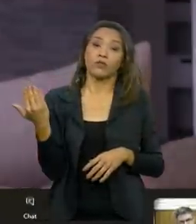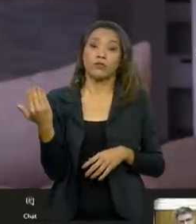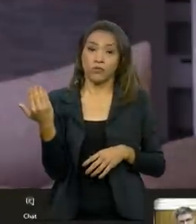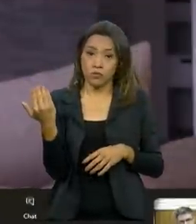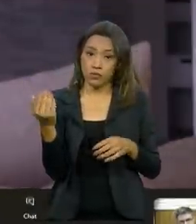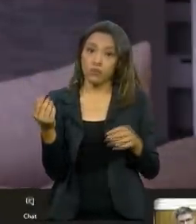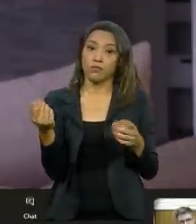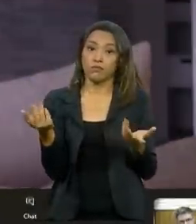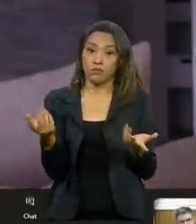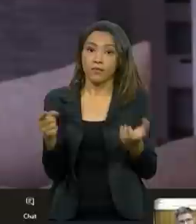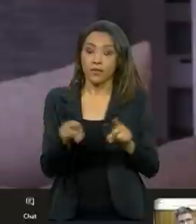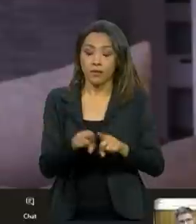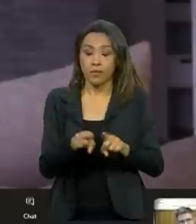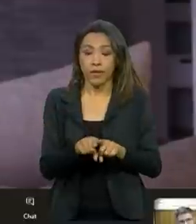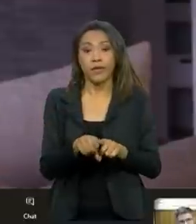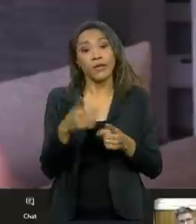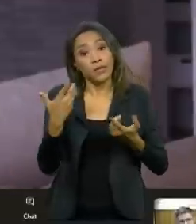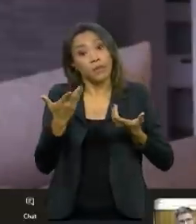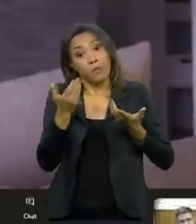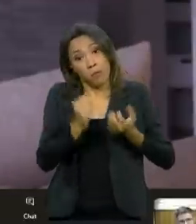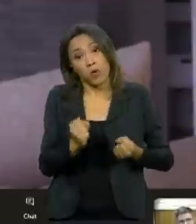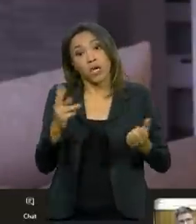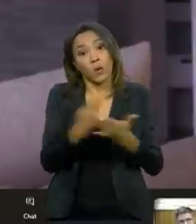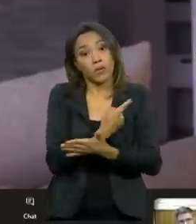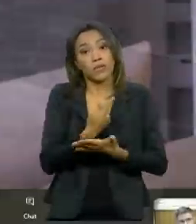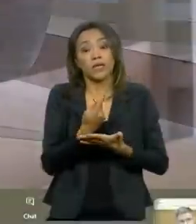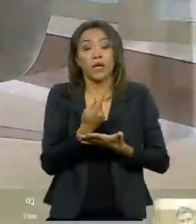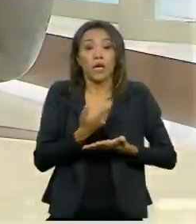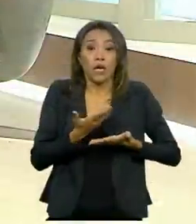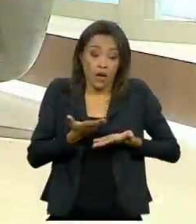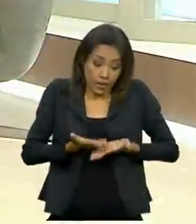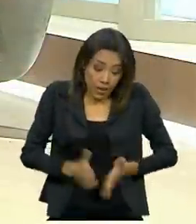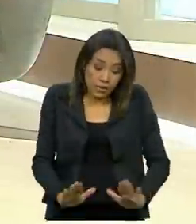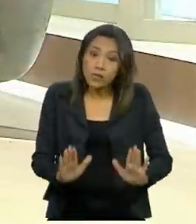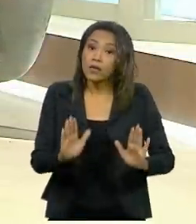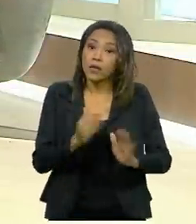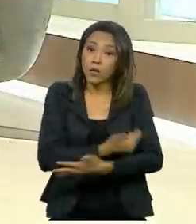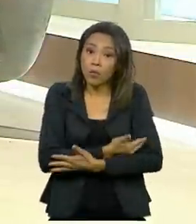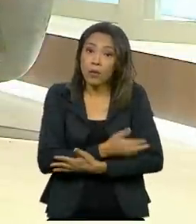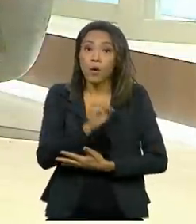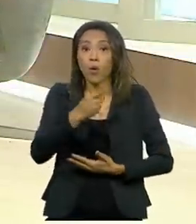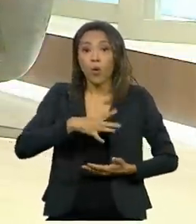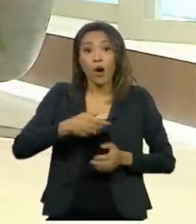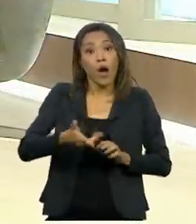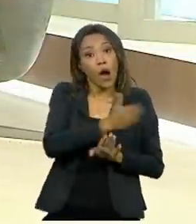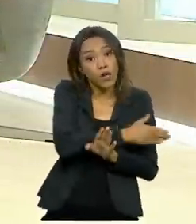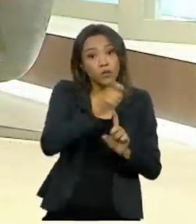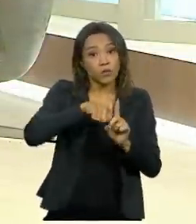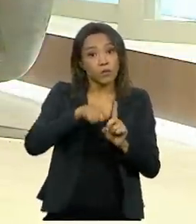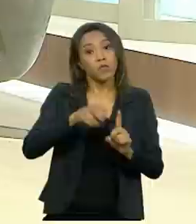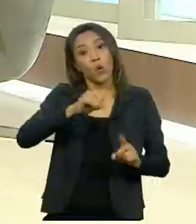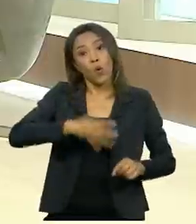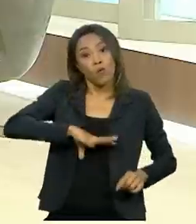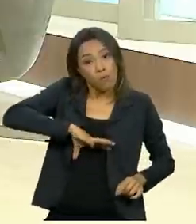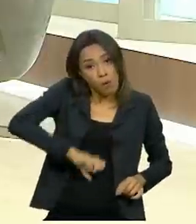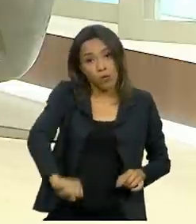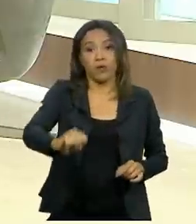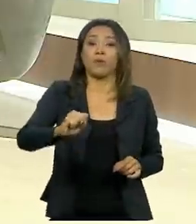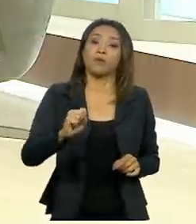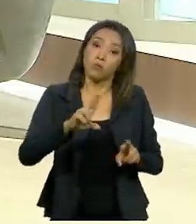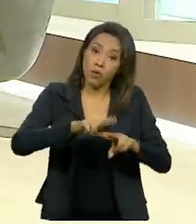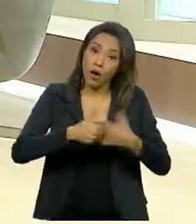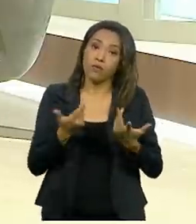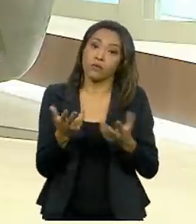casos de prematuridade ou até de abortamentos pela infecção. Ministro, nós